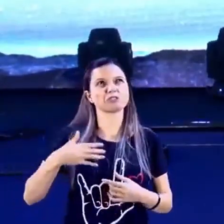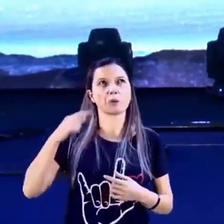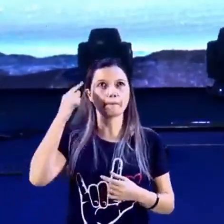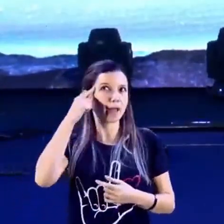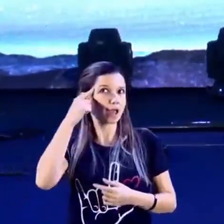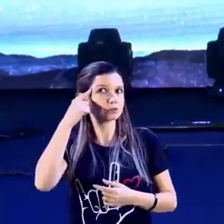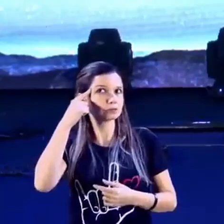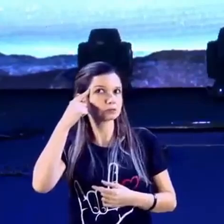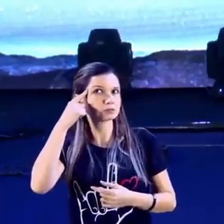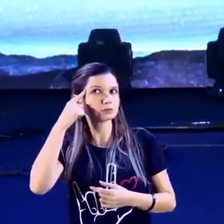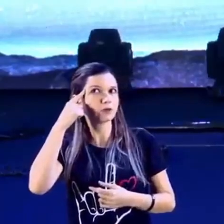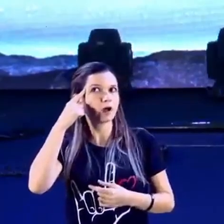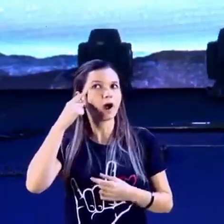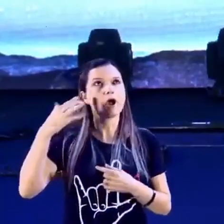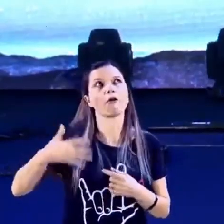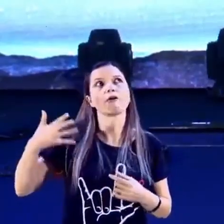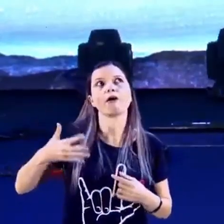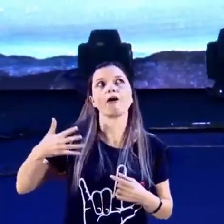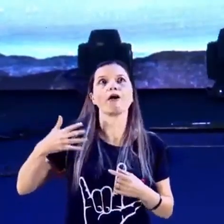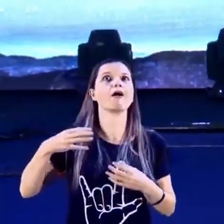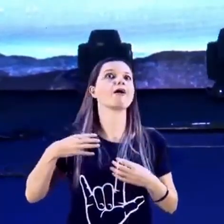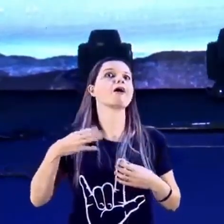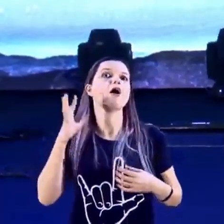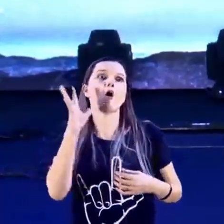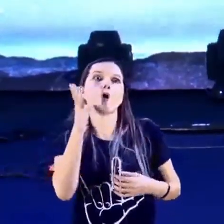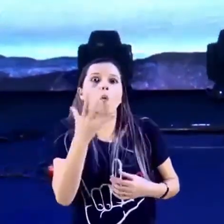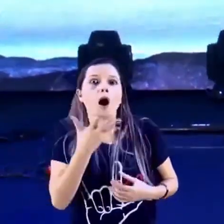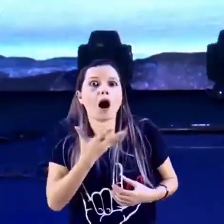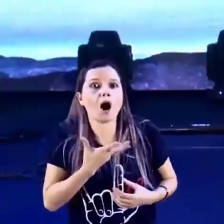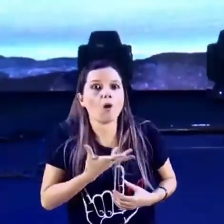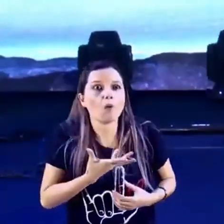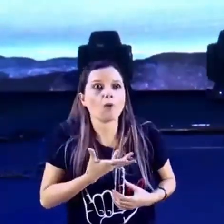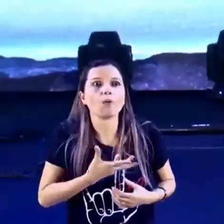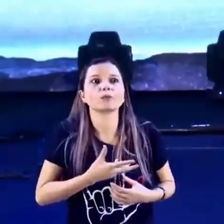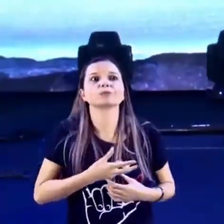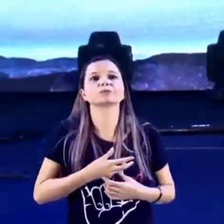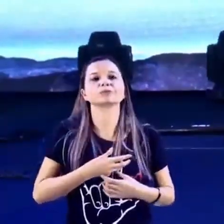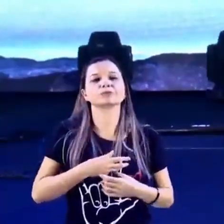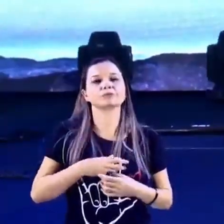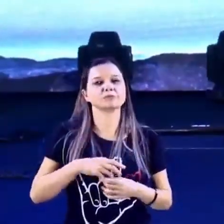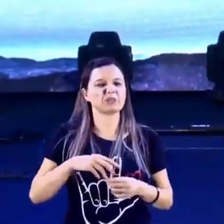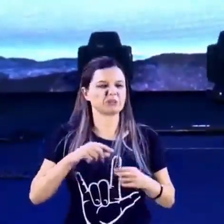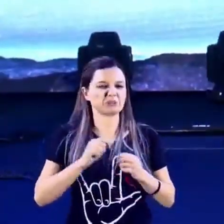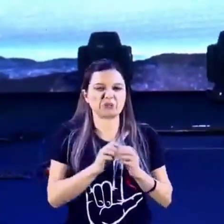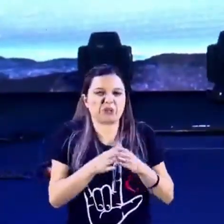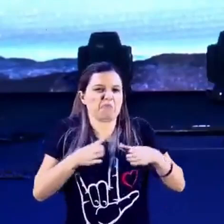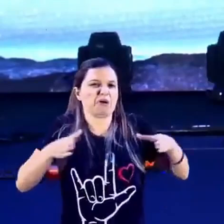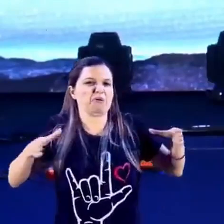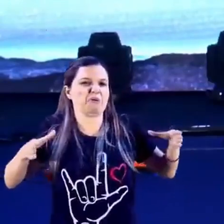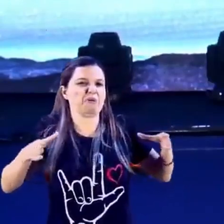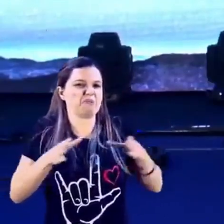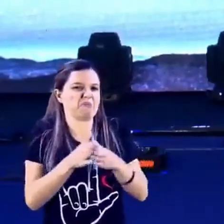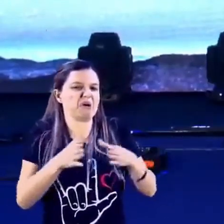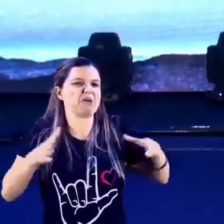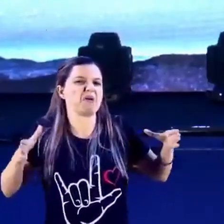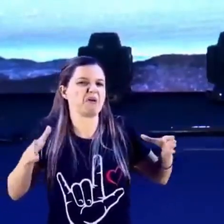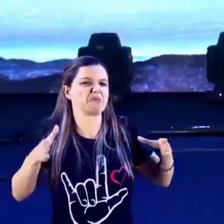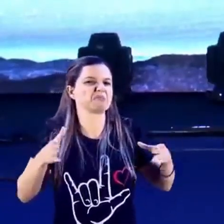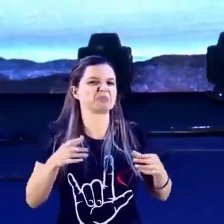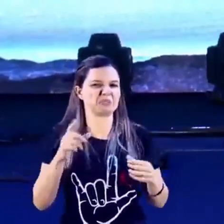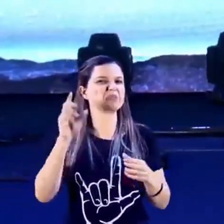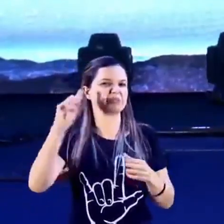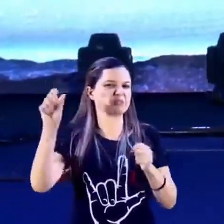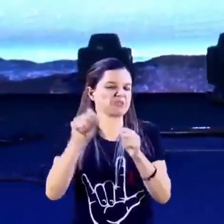como finalidade expressiva. É um exagero. Hipérbole é tudo que é exagerado. Um exagero